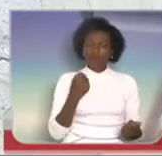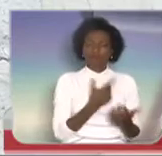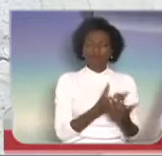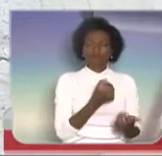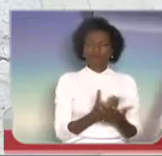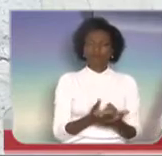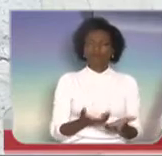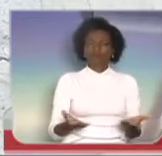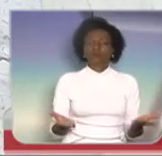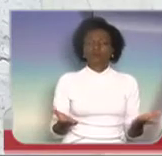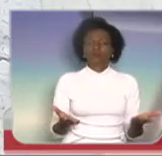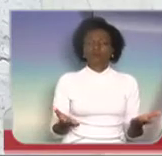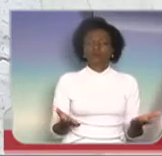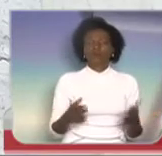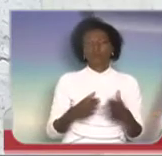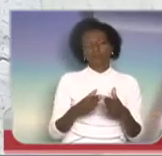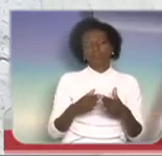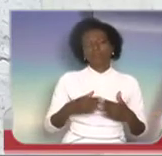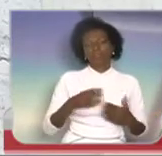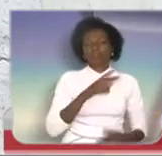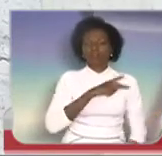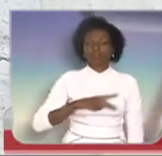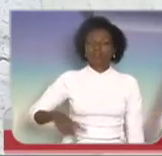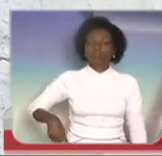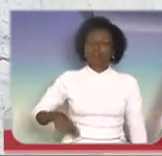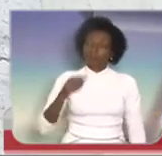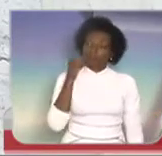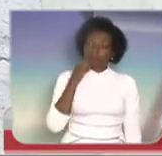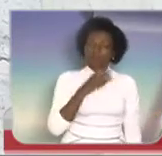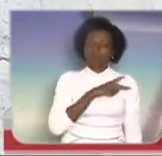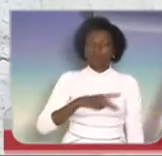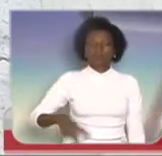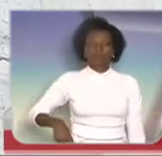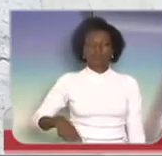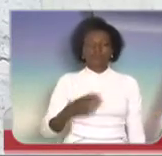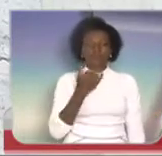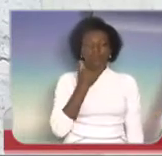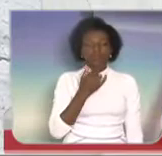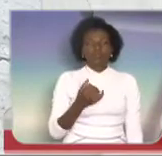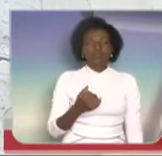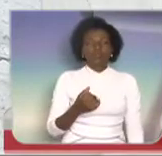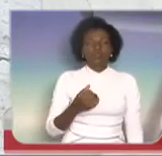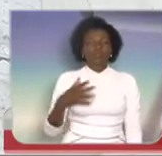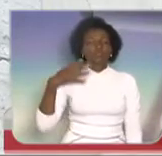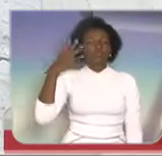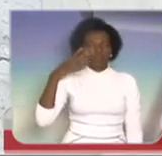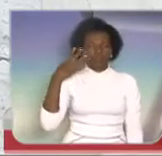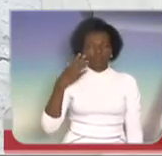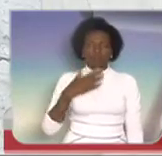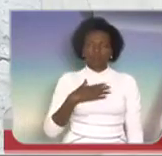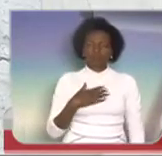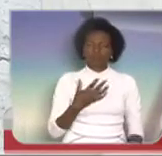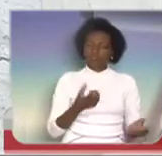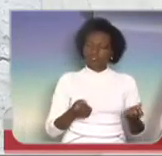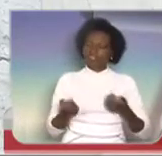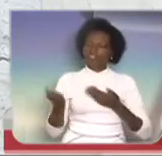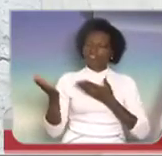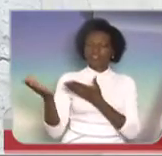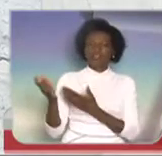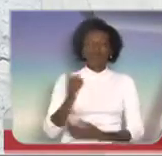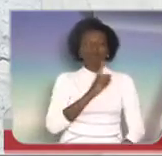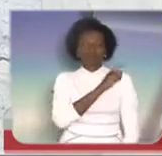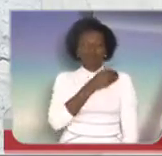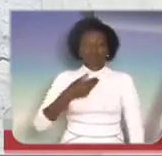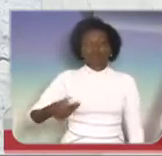solicito, senhor presidente, que a senhora presidente, desculpe, solicito, senhora presidente, que as minhas palavras sejam mais uma vez encaminhadas ao senhor